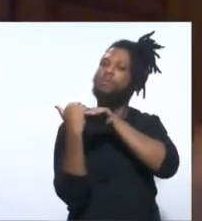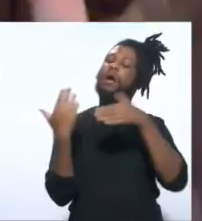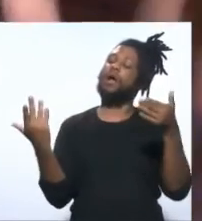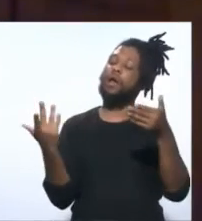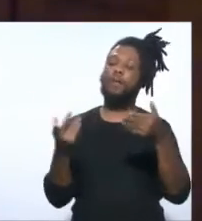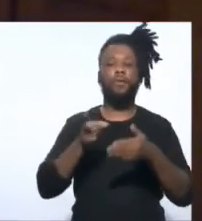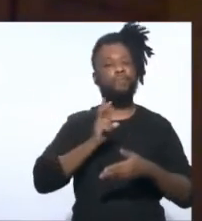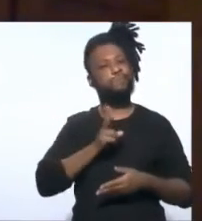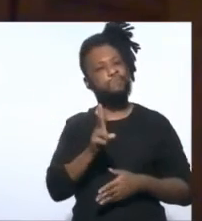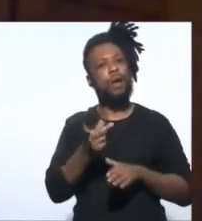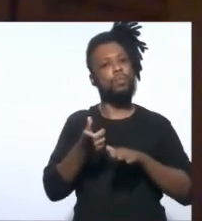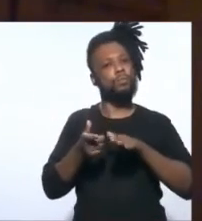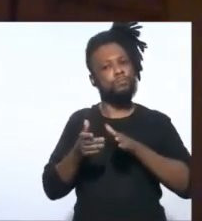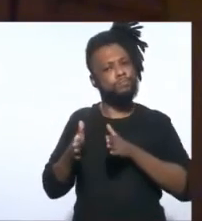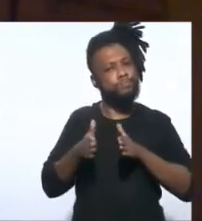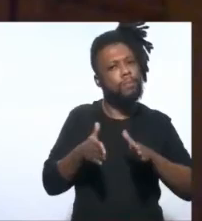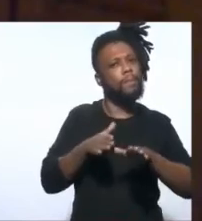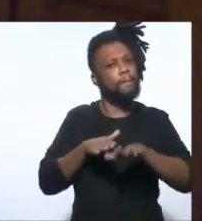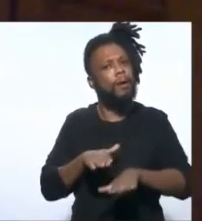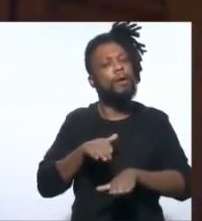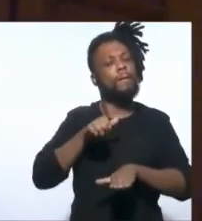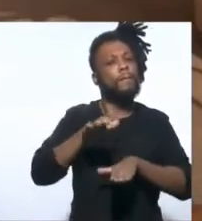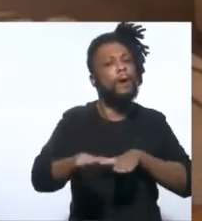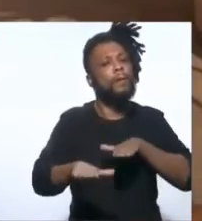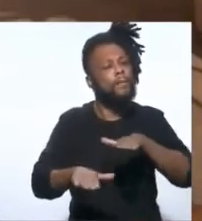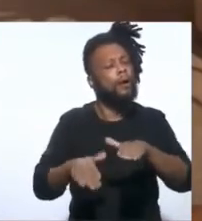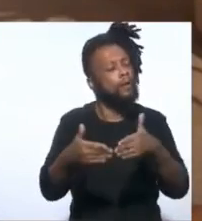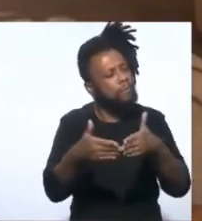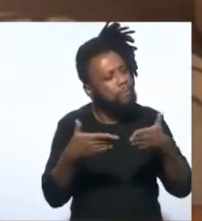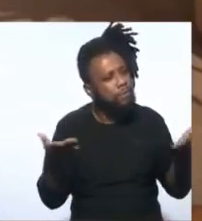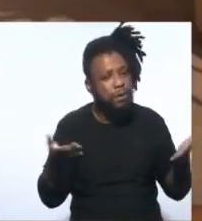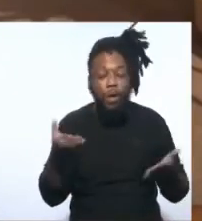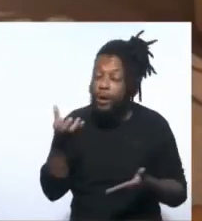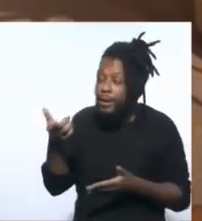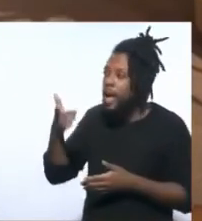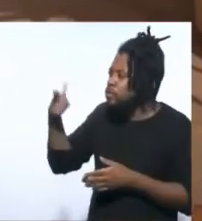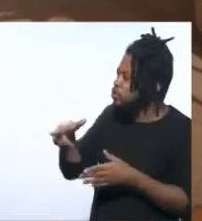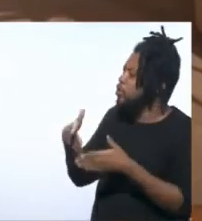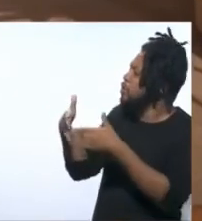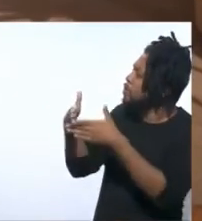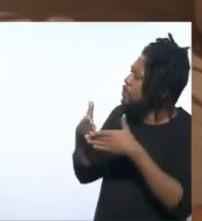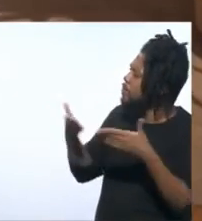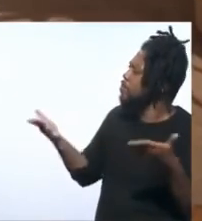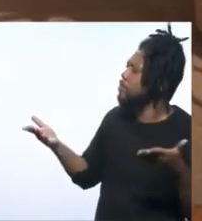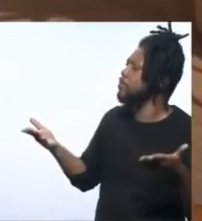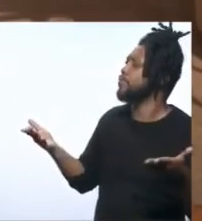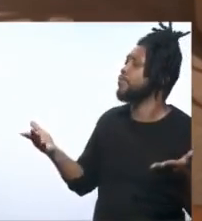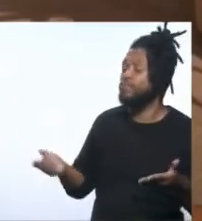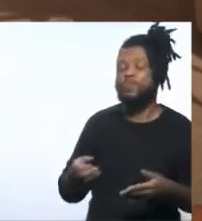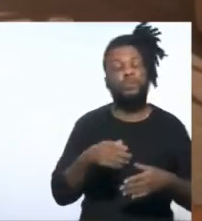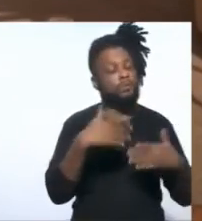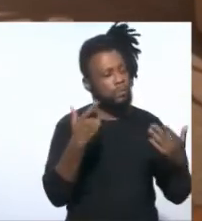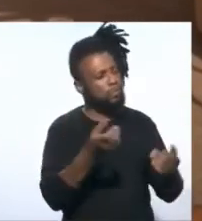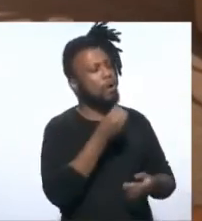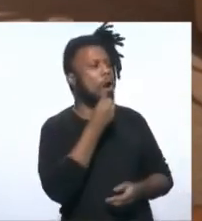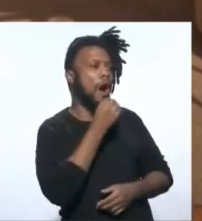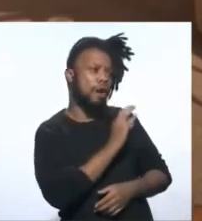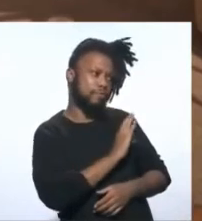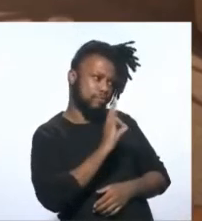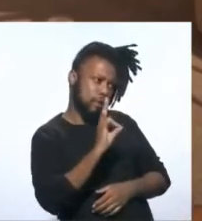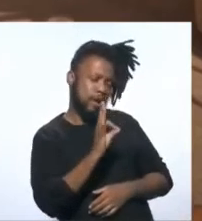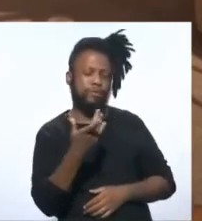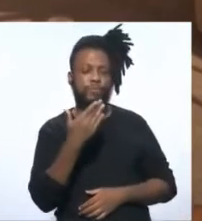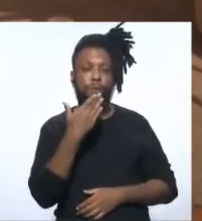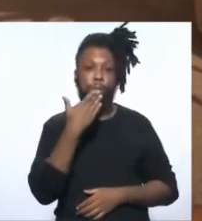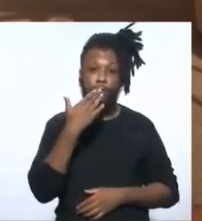continuar no caminho que a gente está construindo. Obrigado. Eu quero uma parte, deputado Luiz Paulo. Pois não. Claro. A excelência não me concedeu. Eu